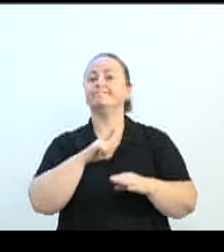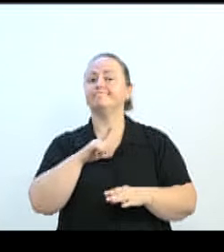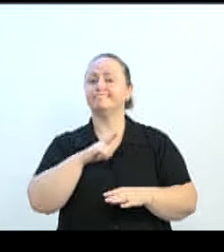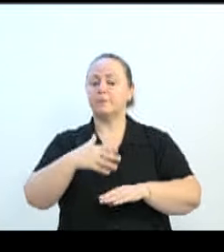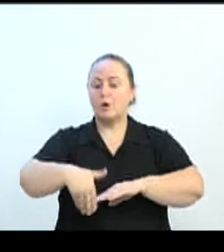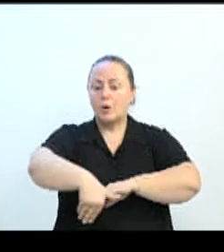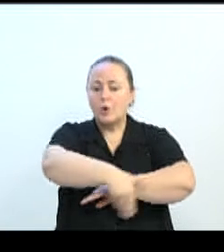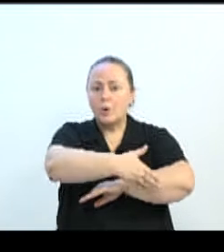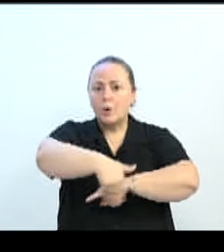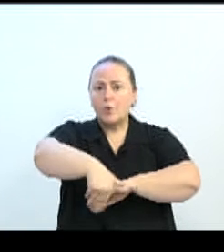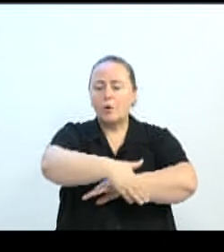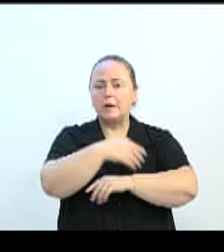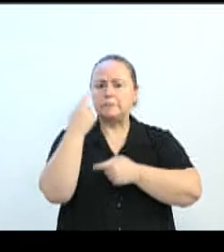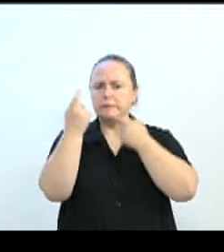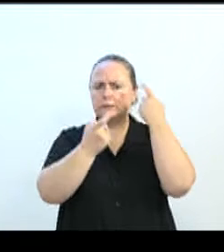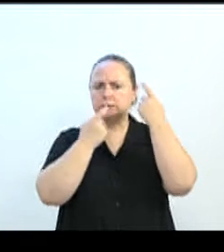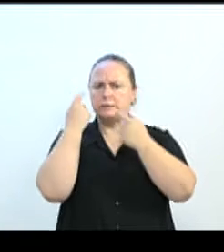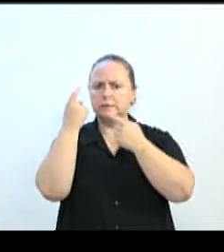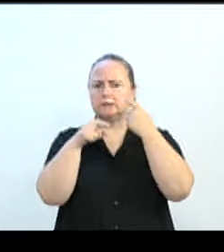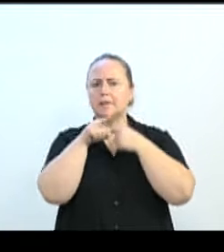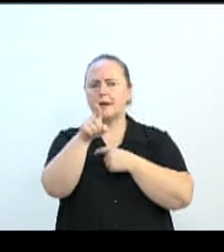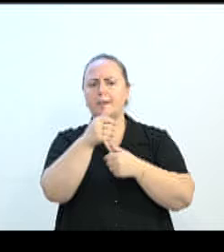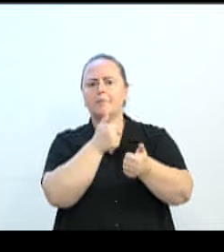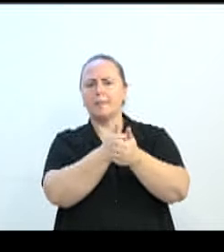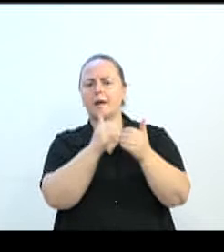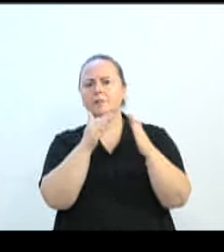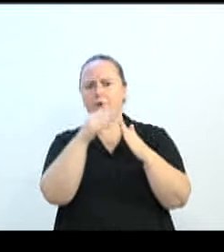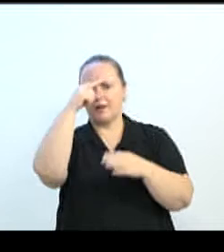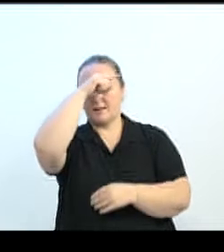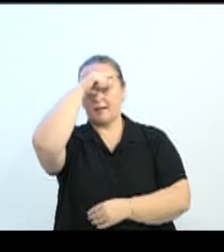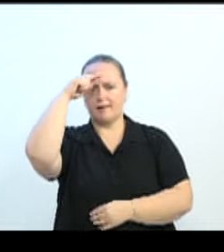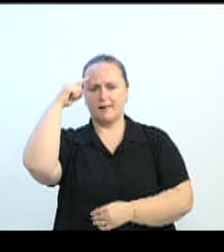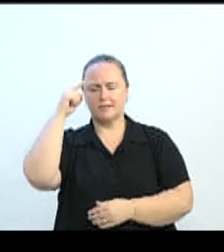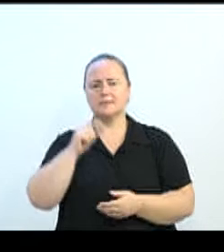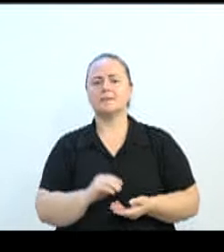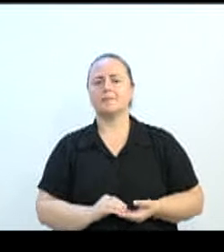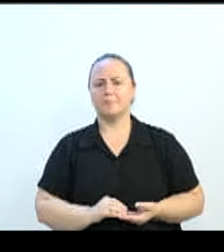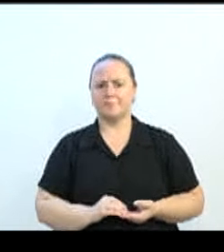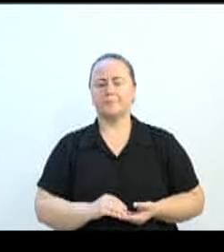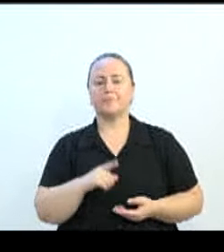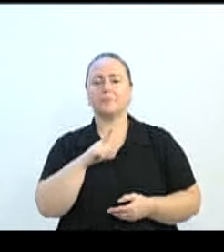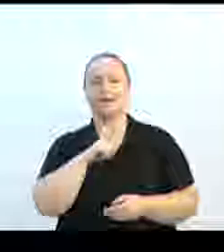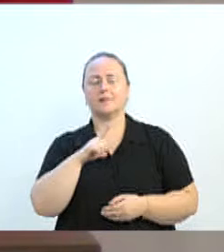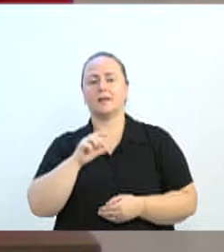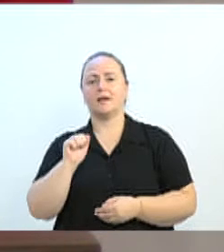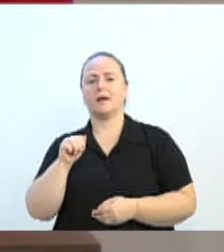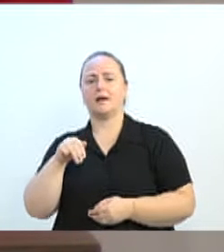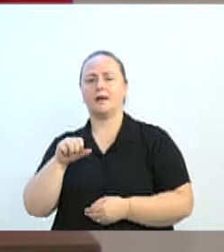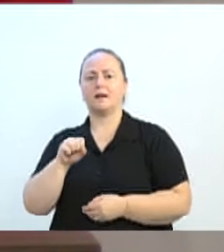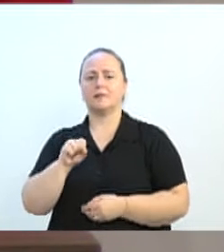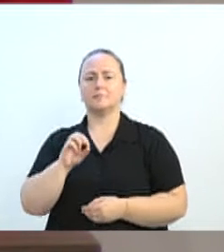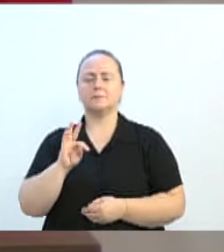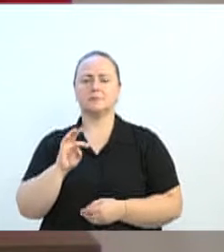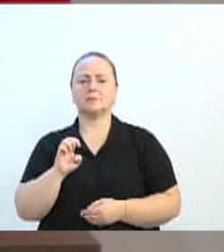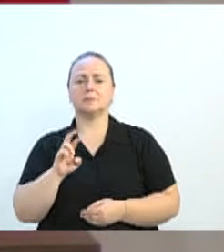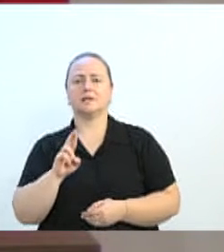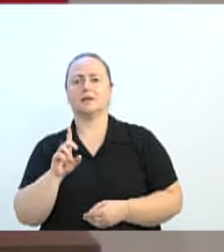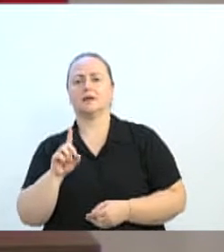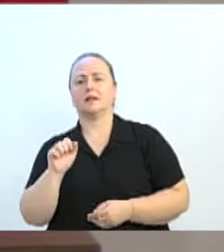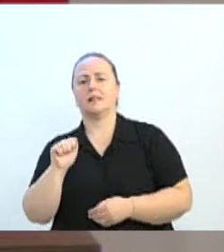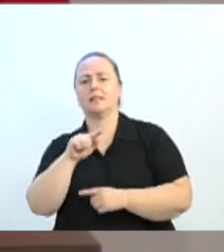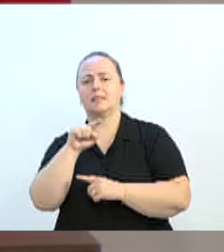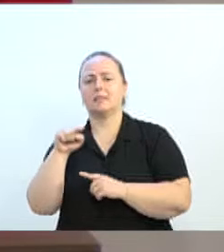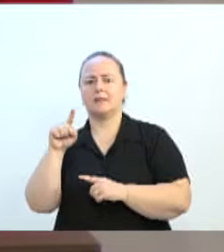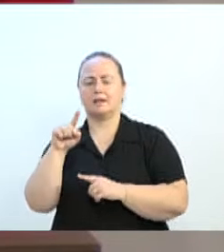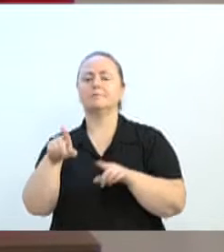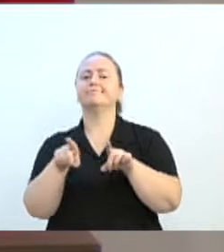Verdor Marques da Rosa, uma região que o senhor mora lá também. E já estamos, a rua Amsterdã, tem um problema seríssimo das